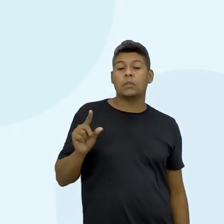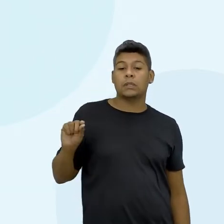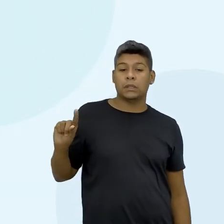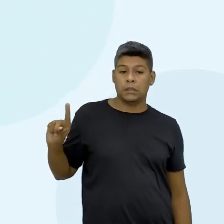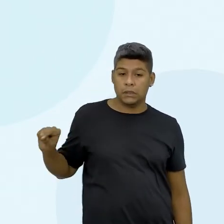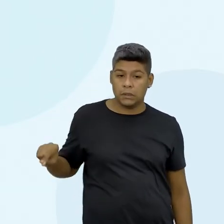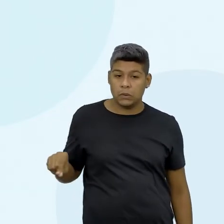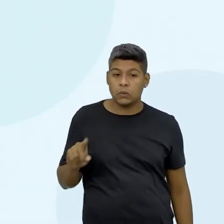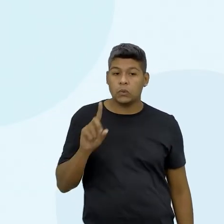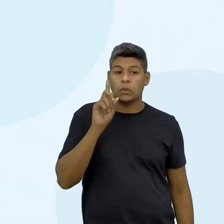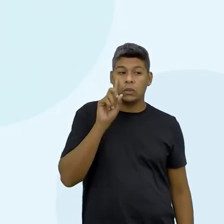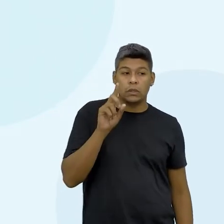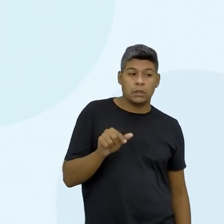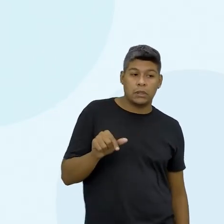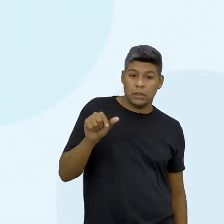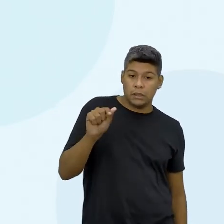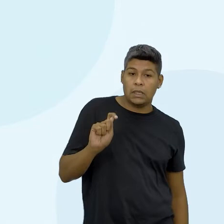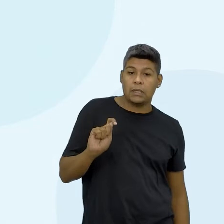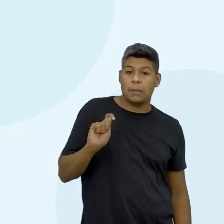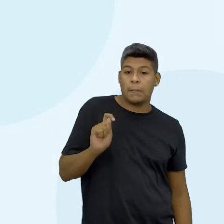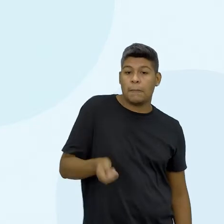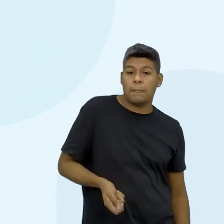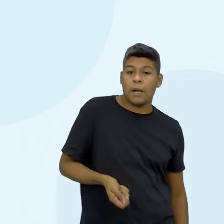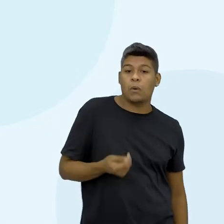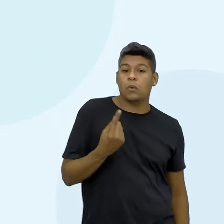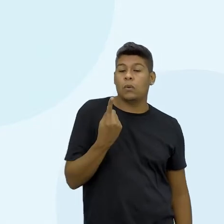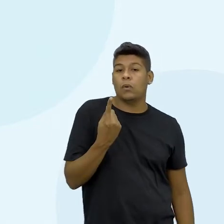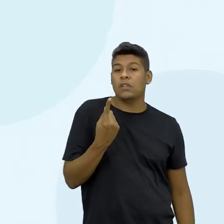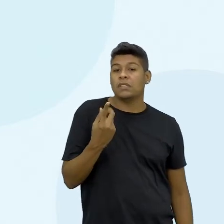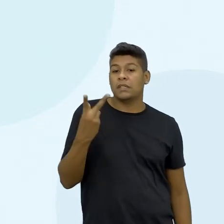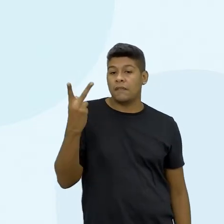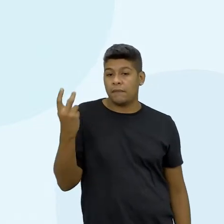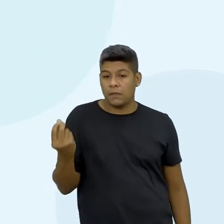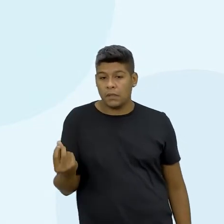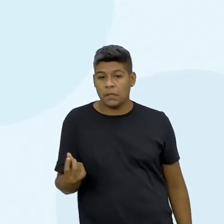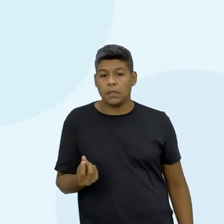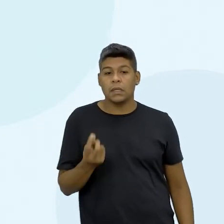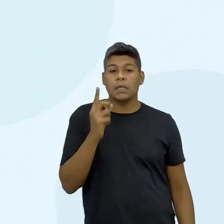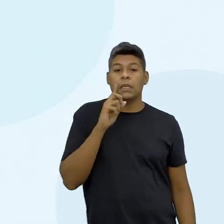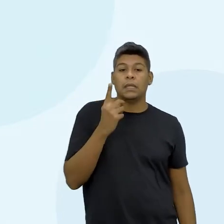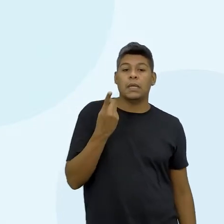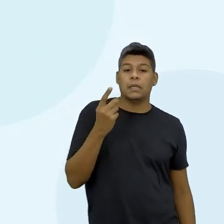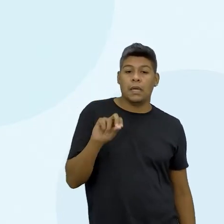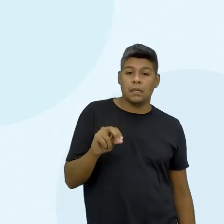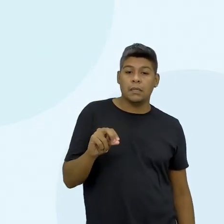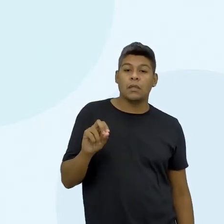No dia 7, ela pagou R 120. No dia 10, R 80.